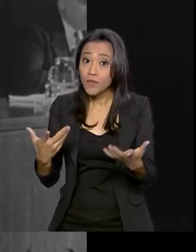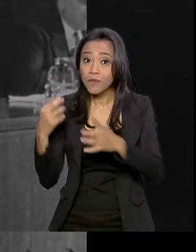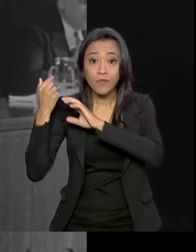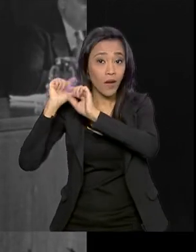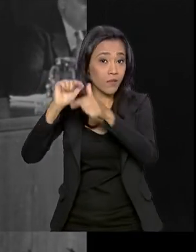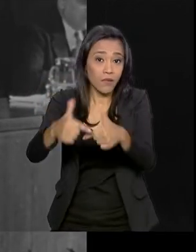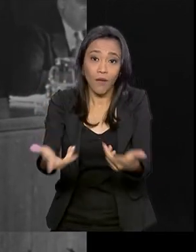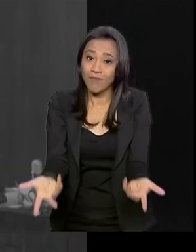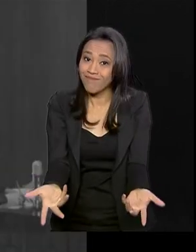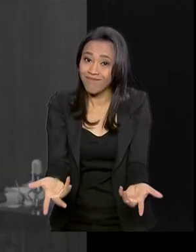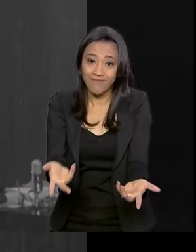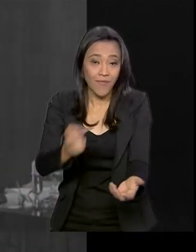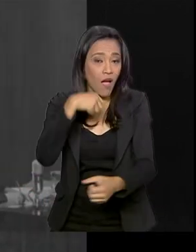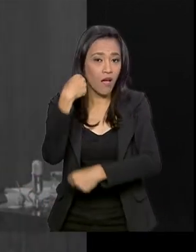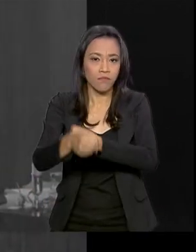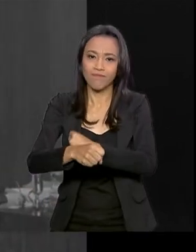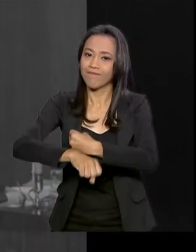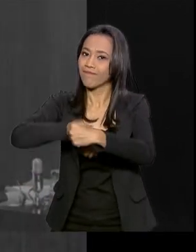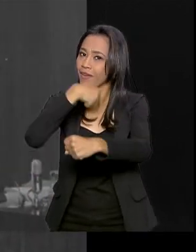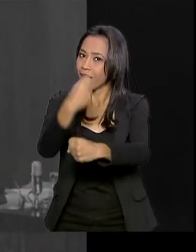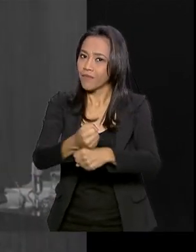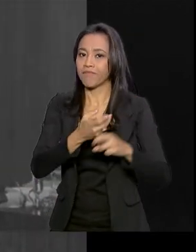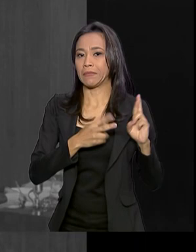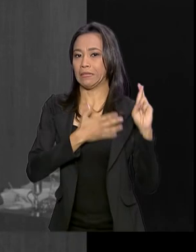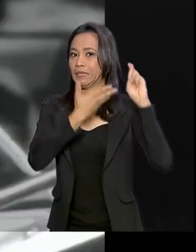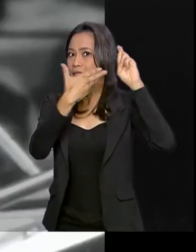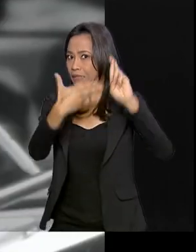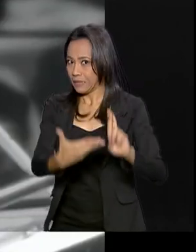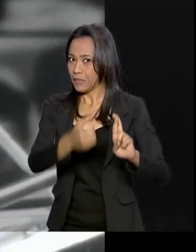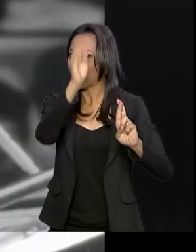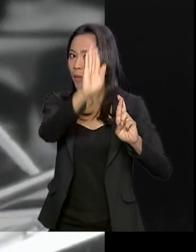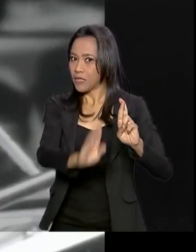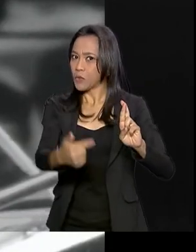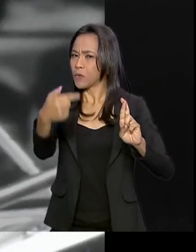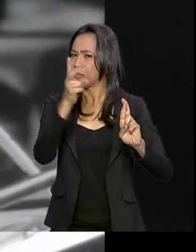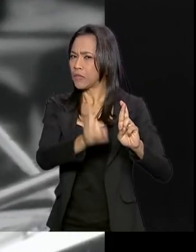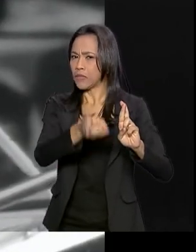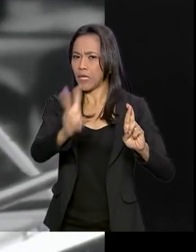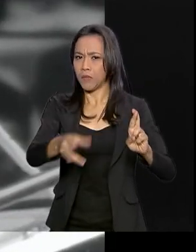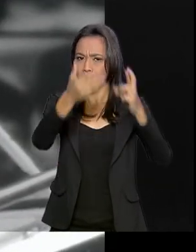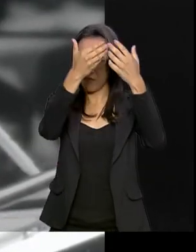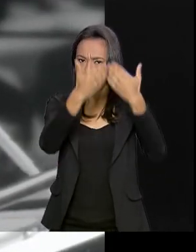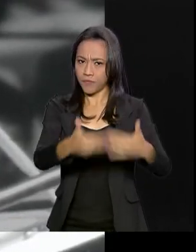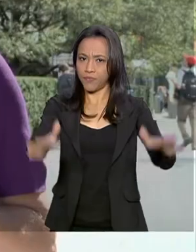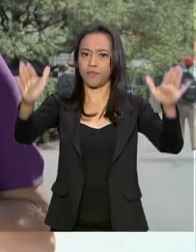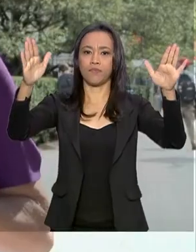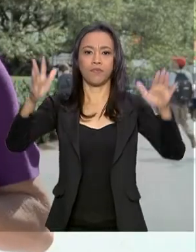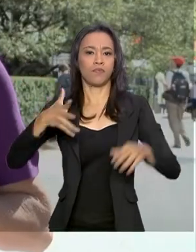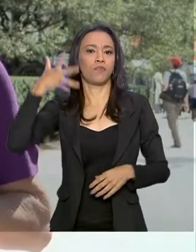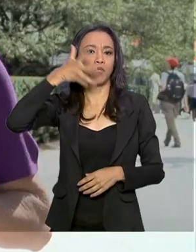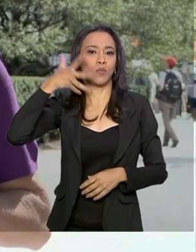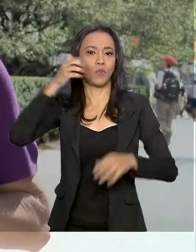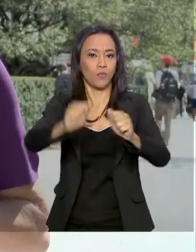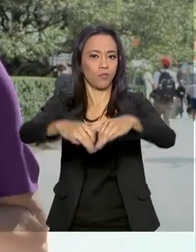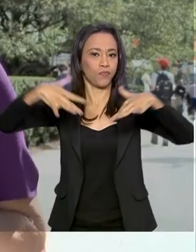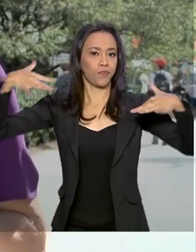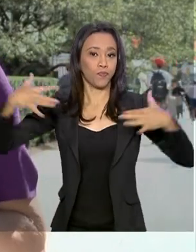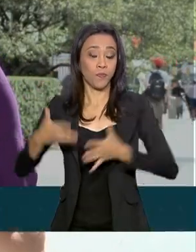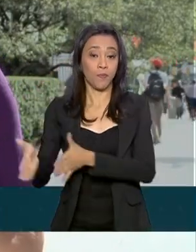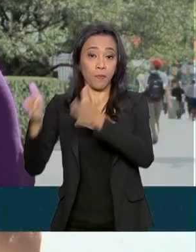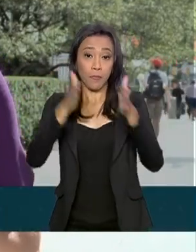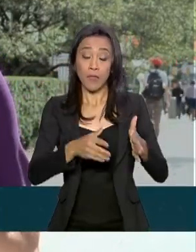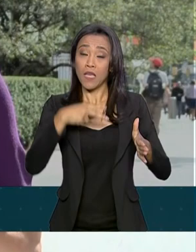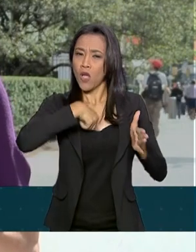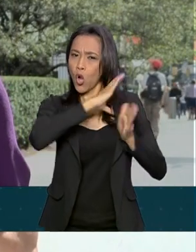uma tradição. Todos os anos, é o representante do Brasil que dá início aos discursos da Assembleia. Repetindo o ato de Oswaldo